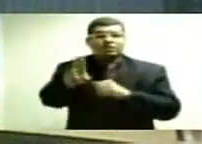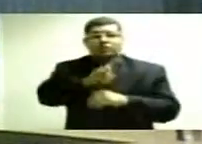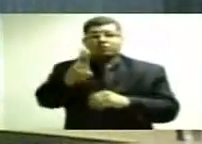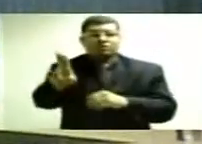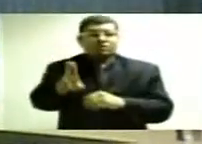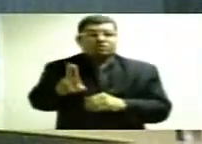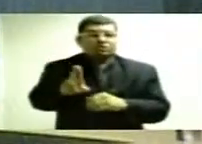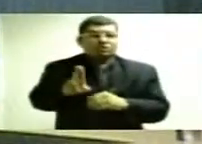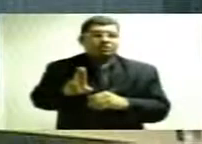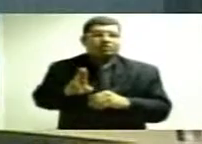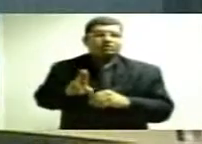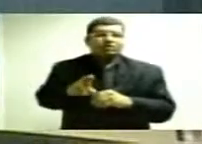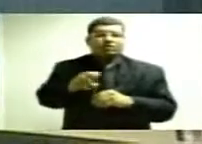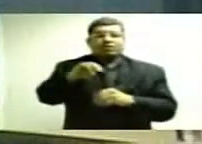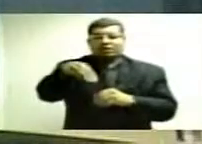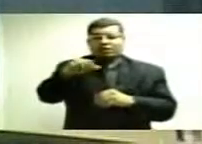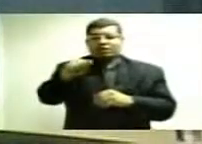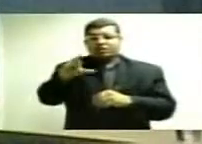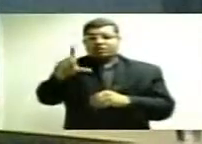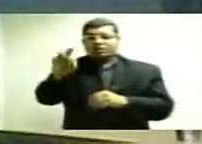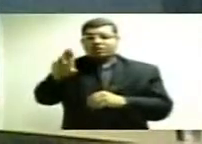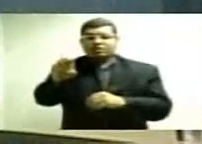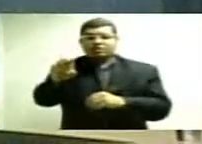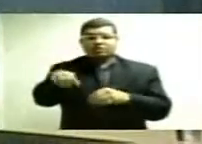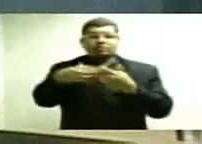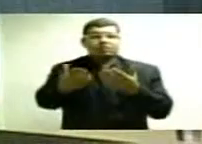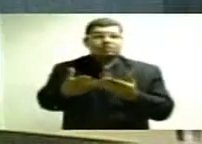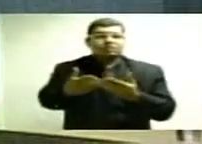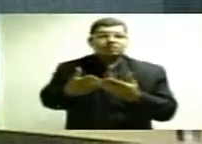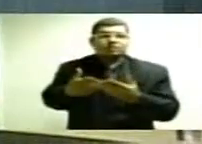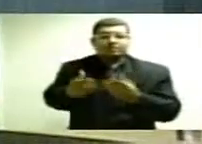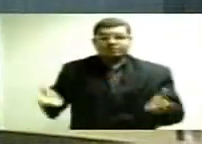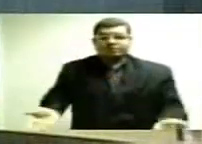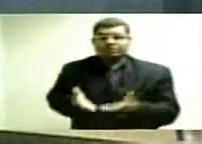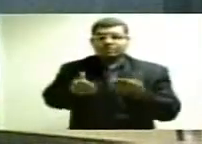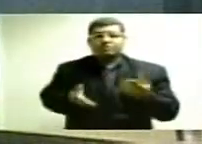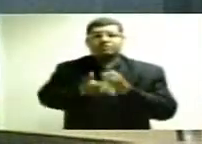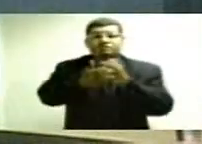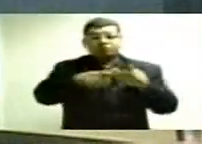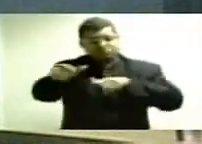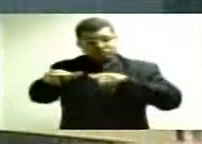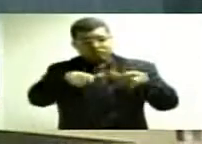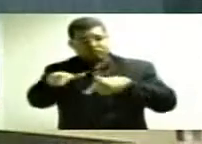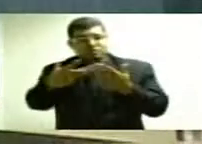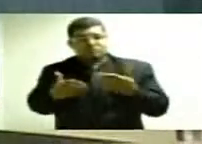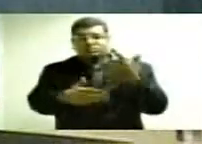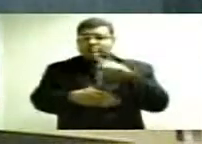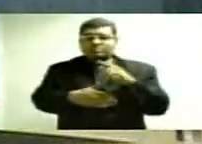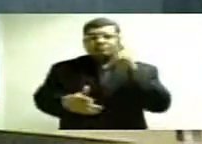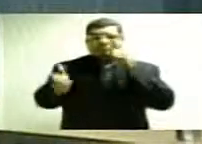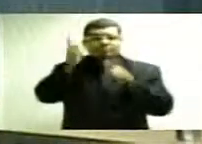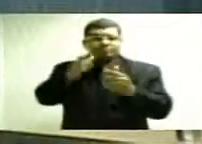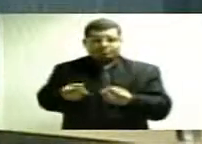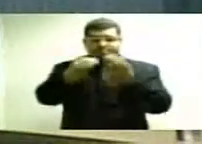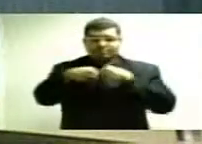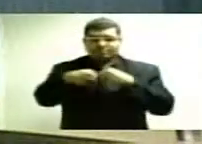nome disso é calote em fornecedor. É fornecedor prestar o serviço e não conseguir